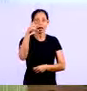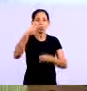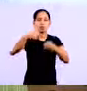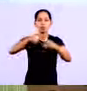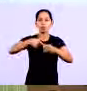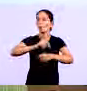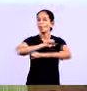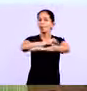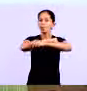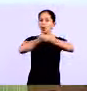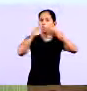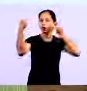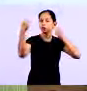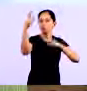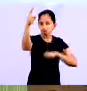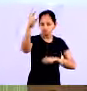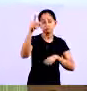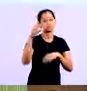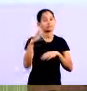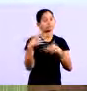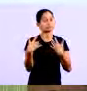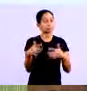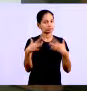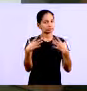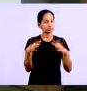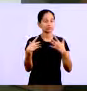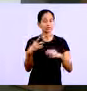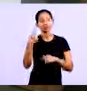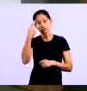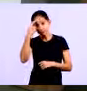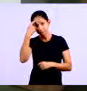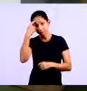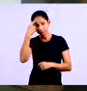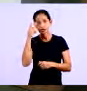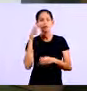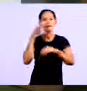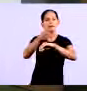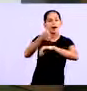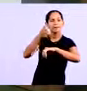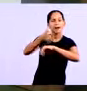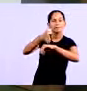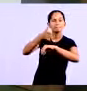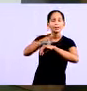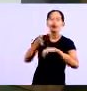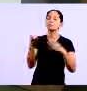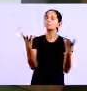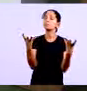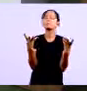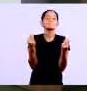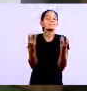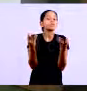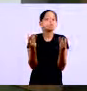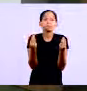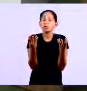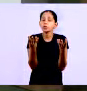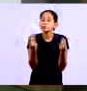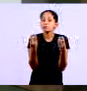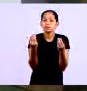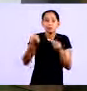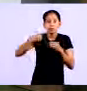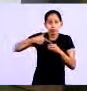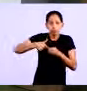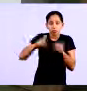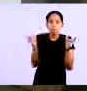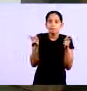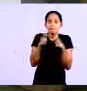a maior empresa do país. E a Petrobras, se você for um cliente assíduo, você consegue negociar. Diversas vezes, eu tive situações que eu chegava,